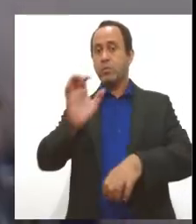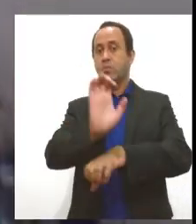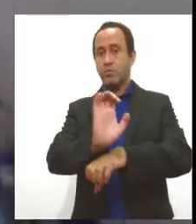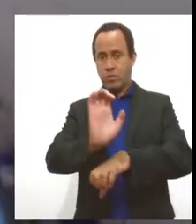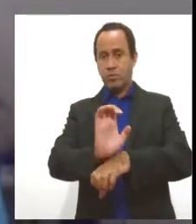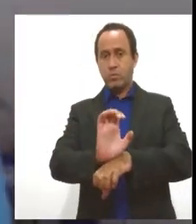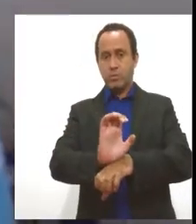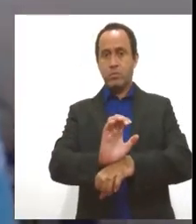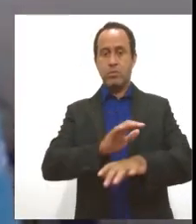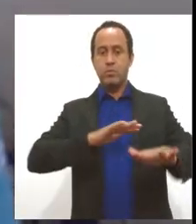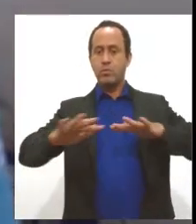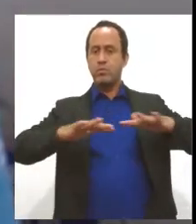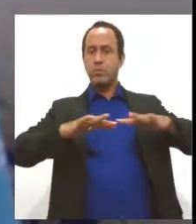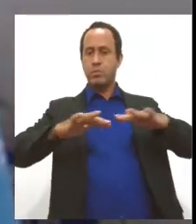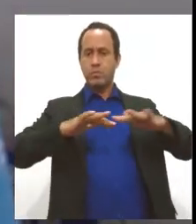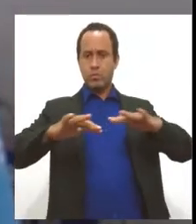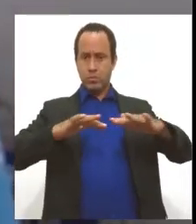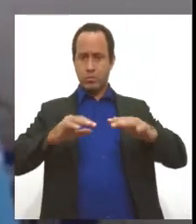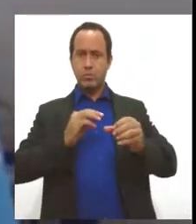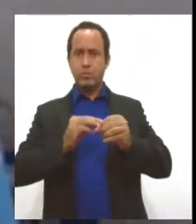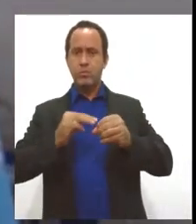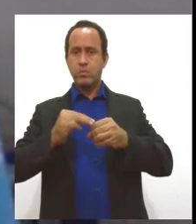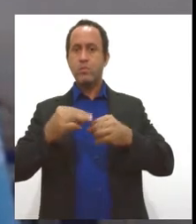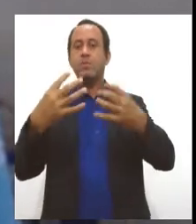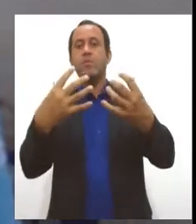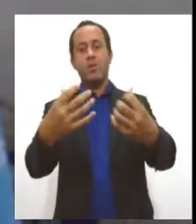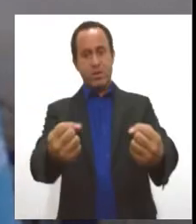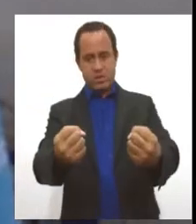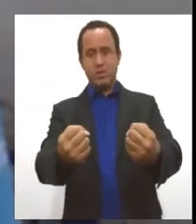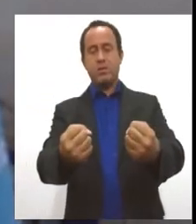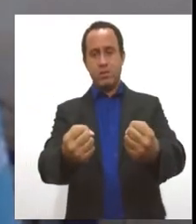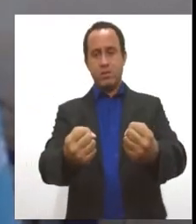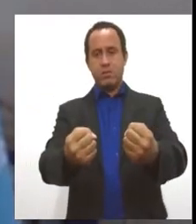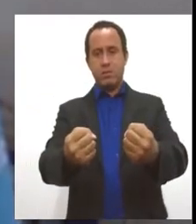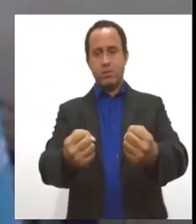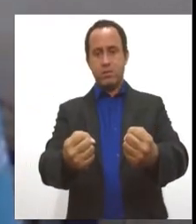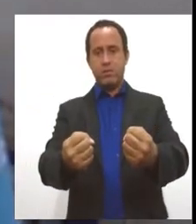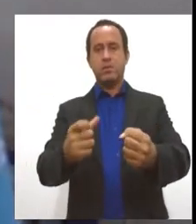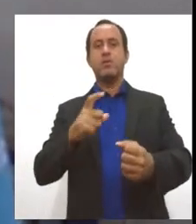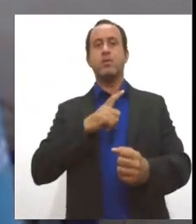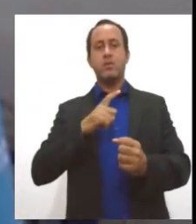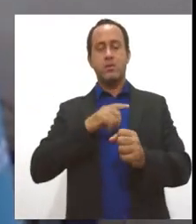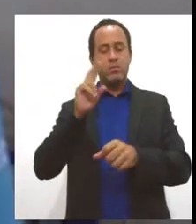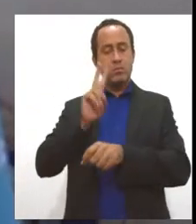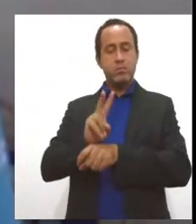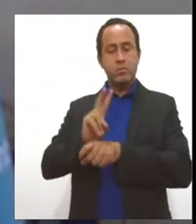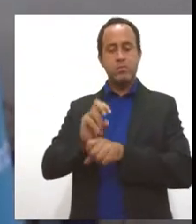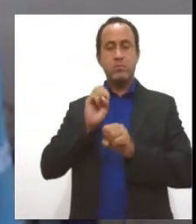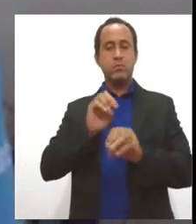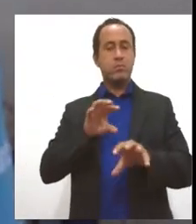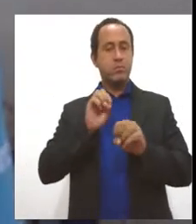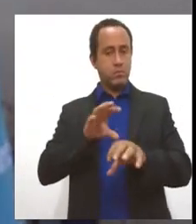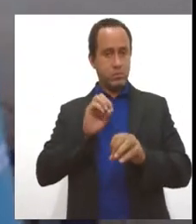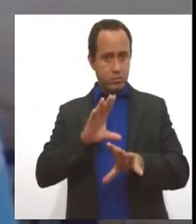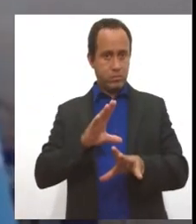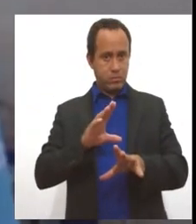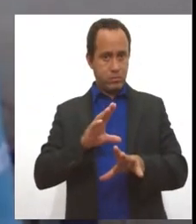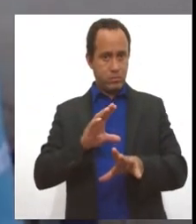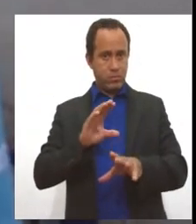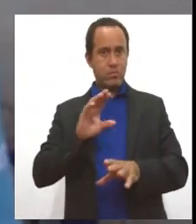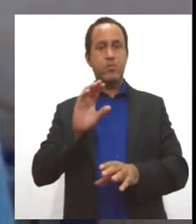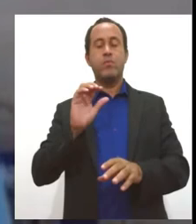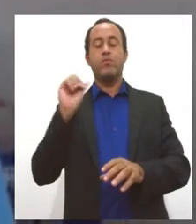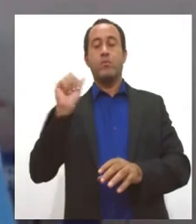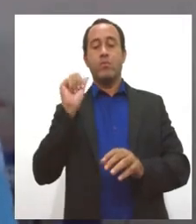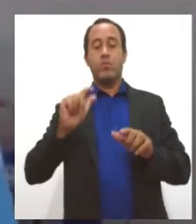mobilizou os municípios para fazer essa adesão. E a gente tem destaques muito interessantes na área da educação. O Unicef, no selo,